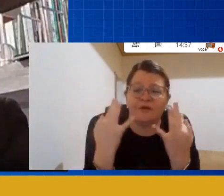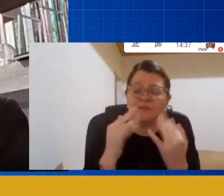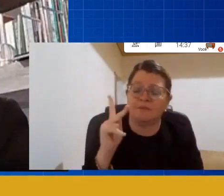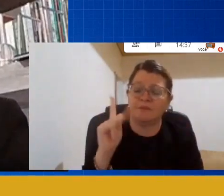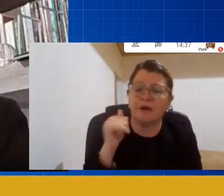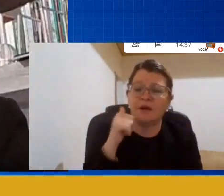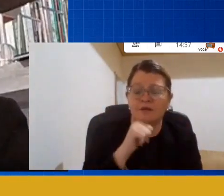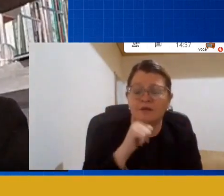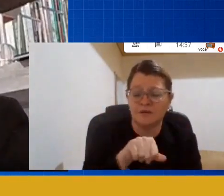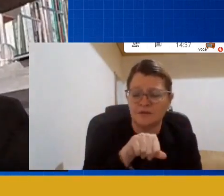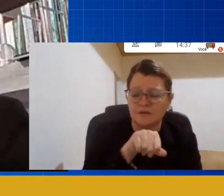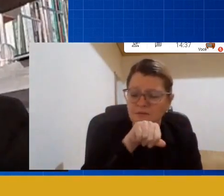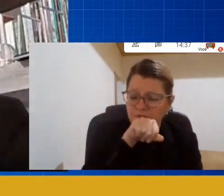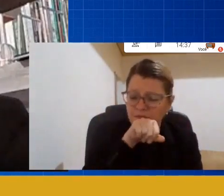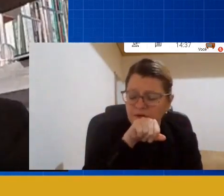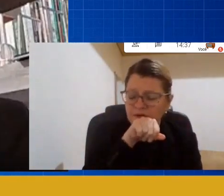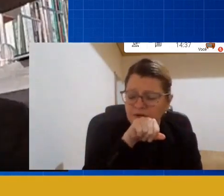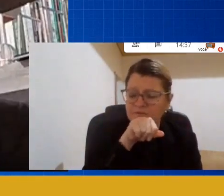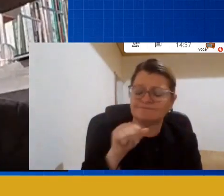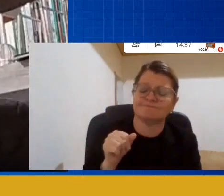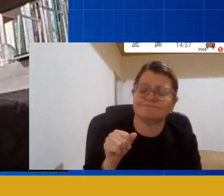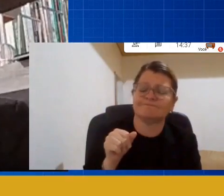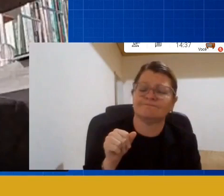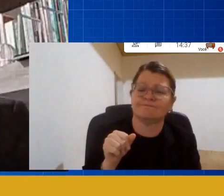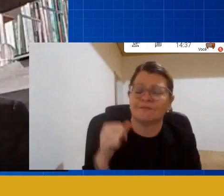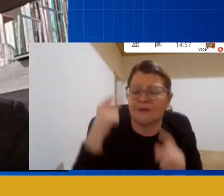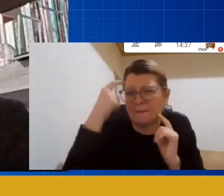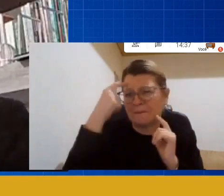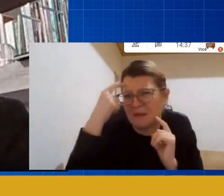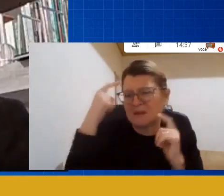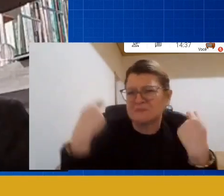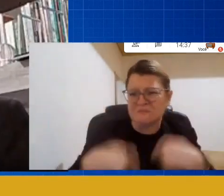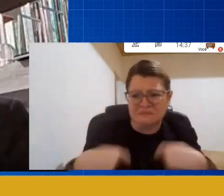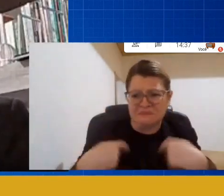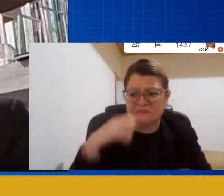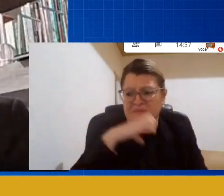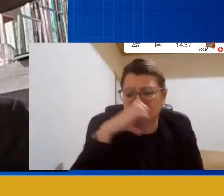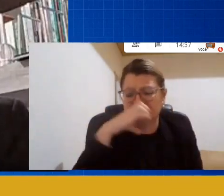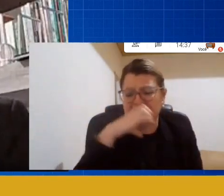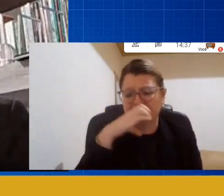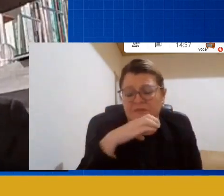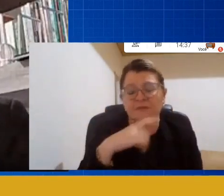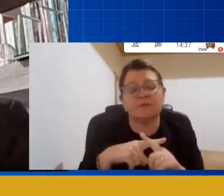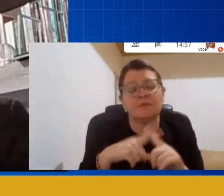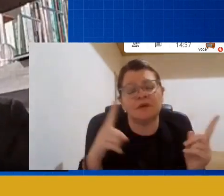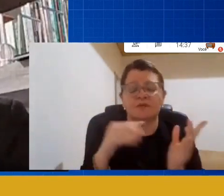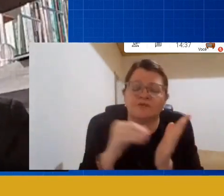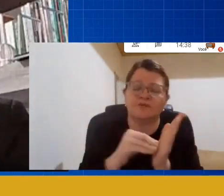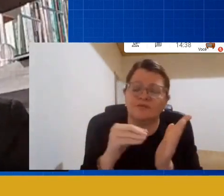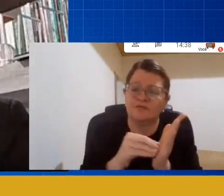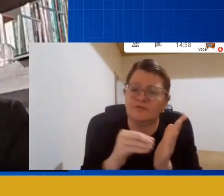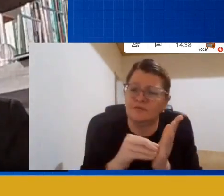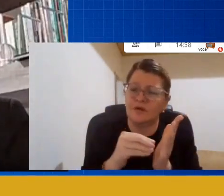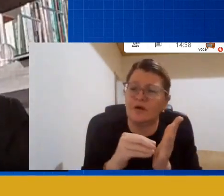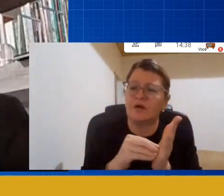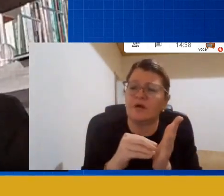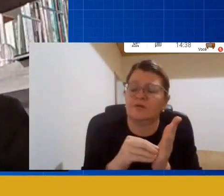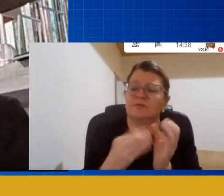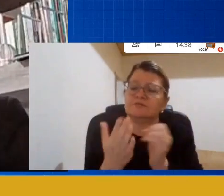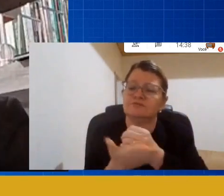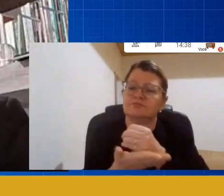educação nós vamos desprezar todos os estudos toda a fundamentação pedagógica que nós temos hoje